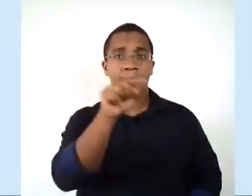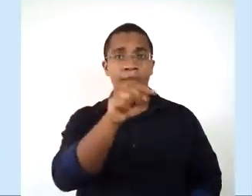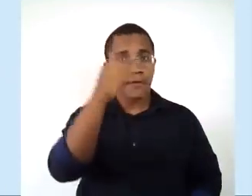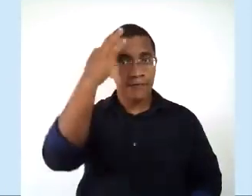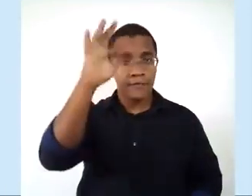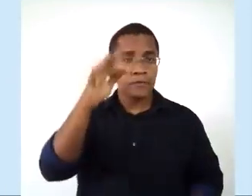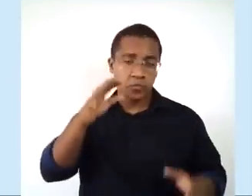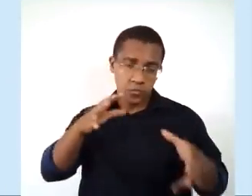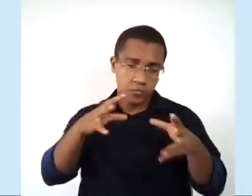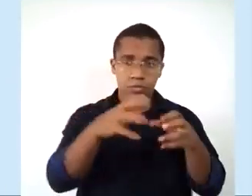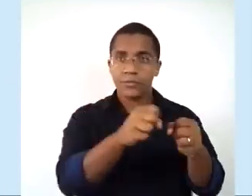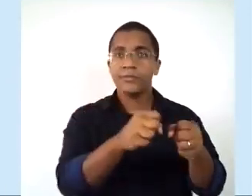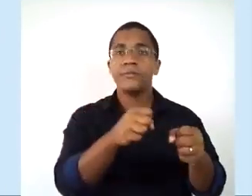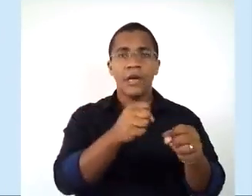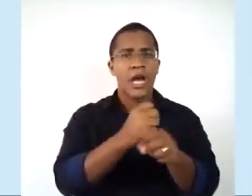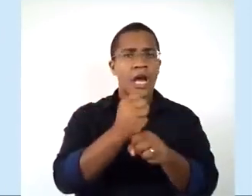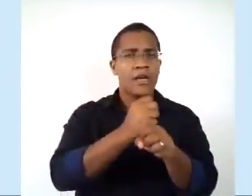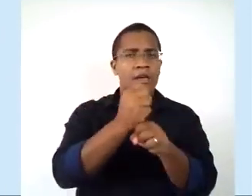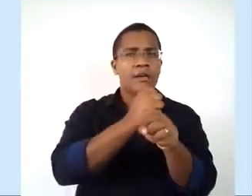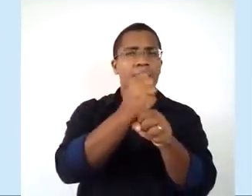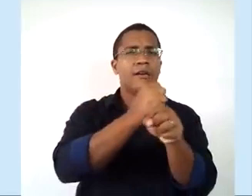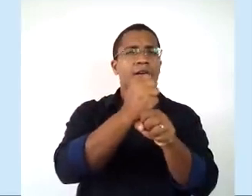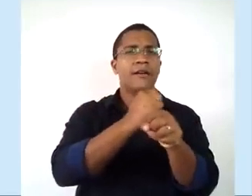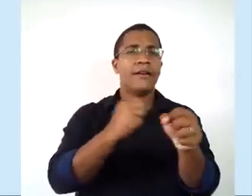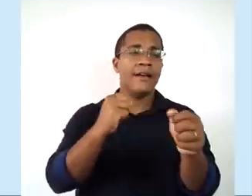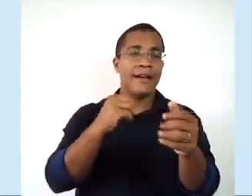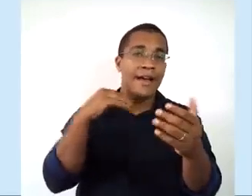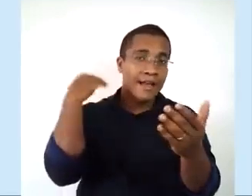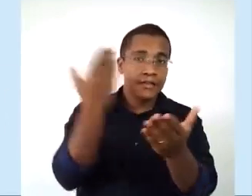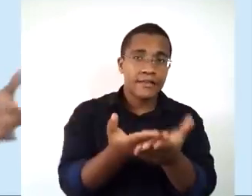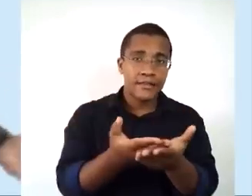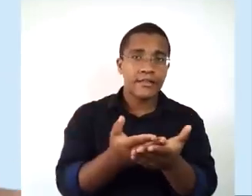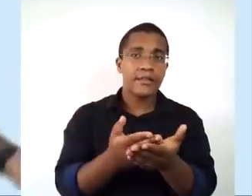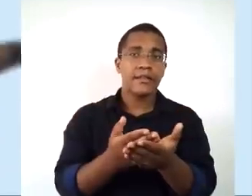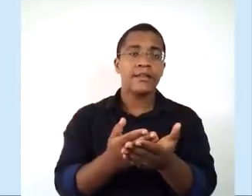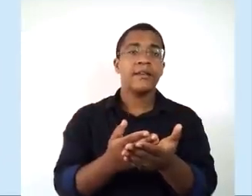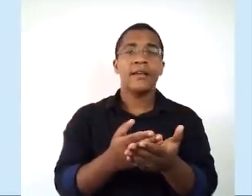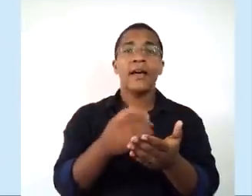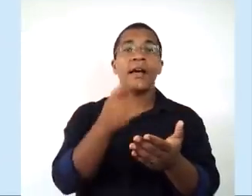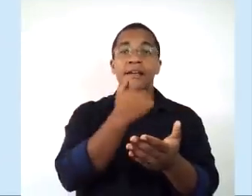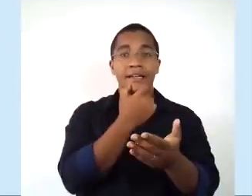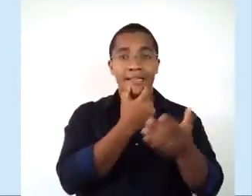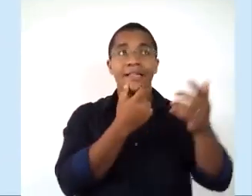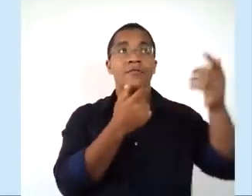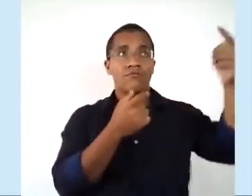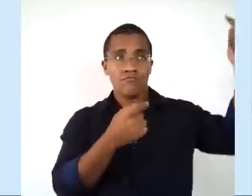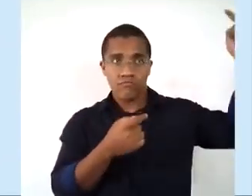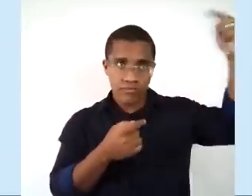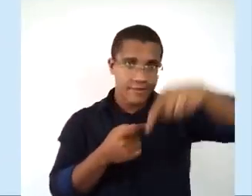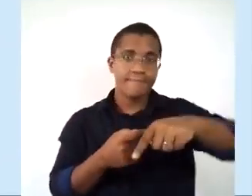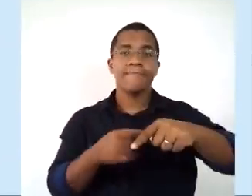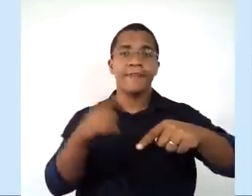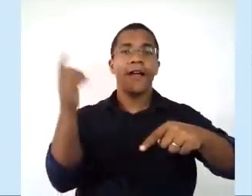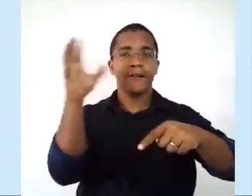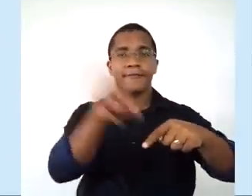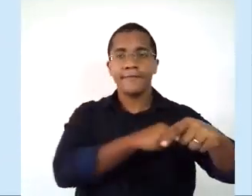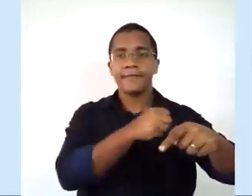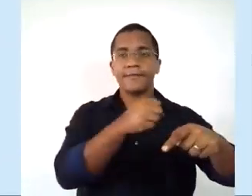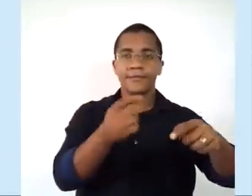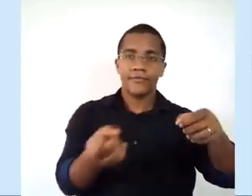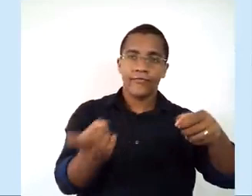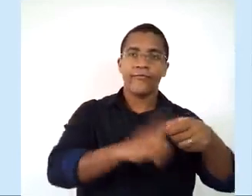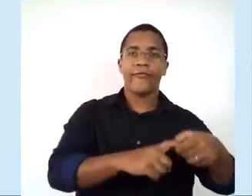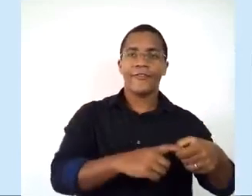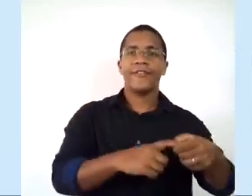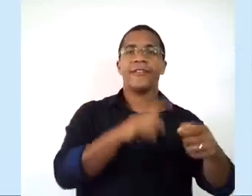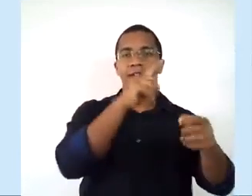França, ela dominou aquela área ali por muitos anos, tá? Até ser realmente reconquistada pela Inglaterra, e isso fez com que